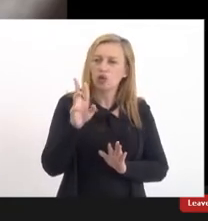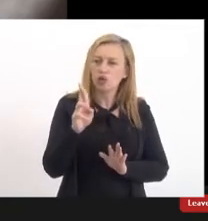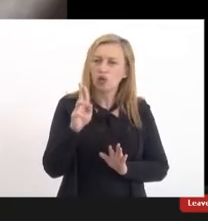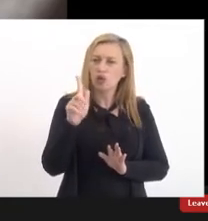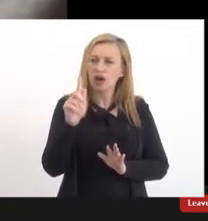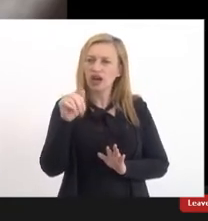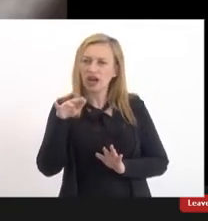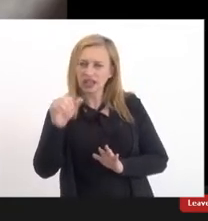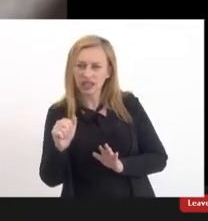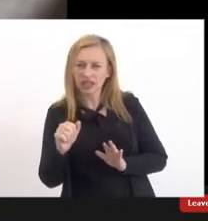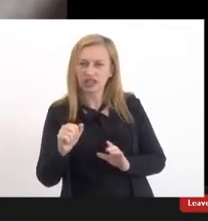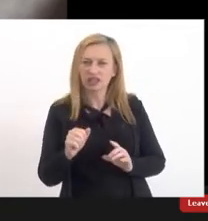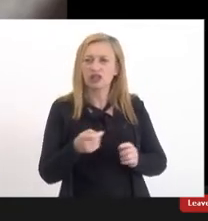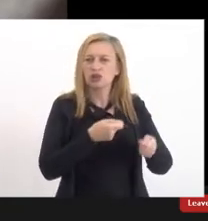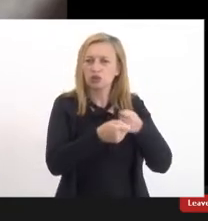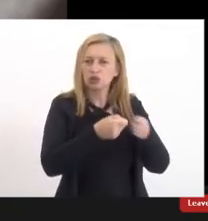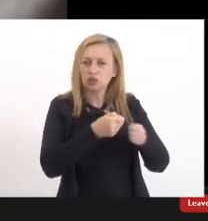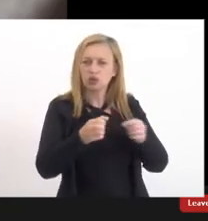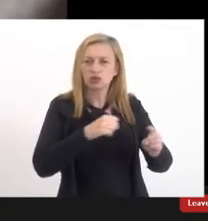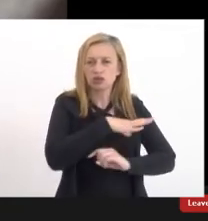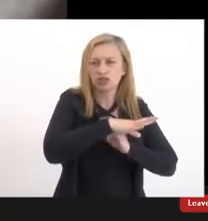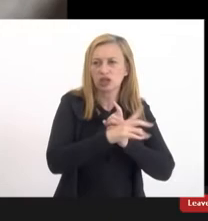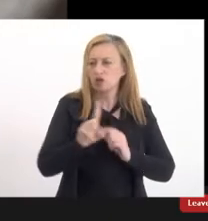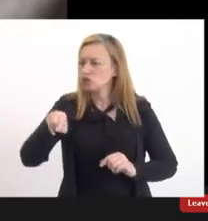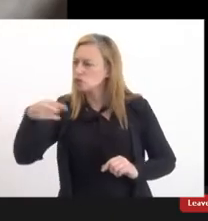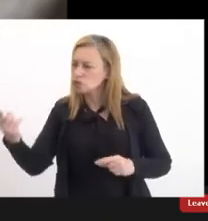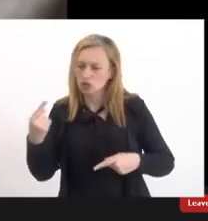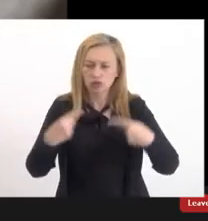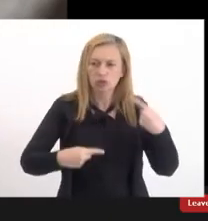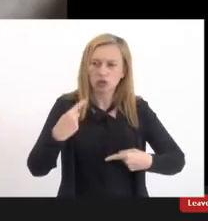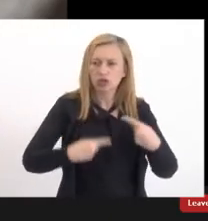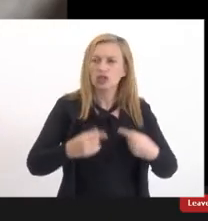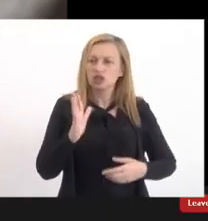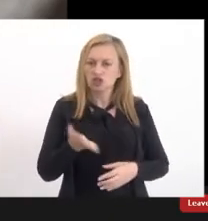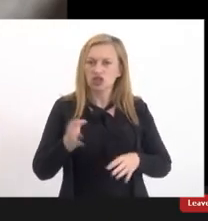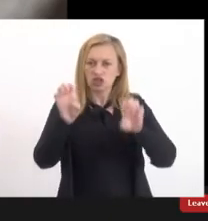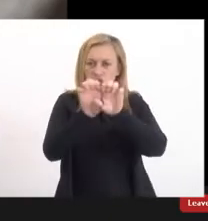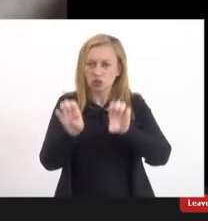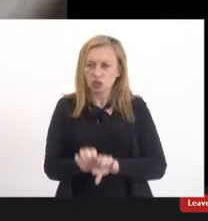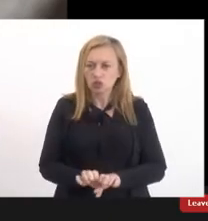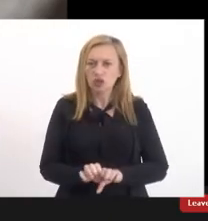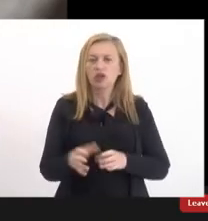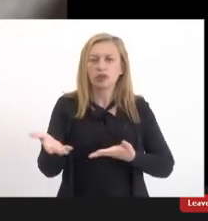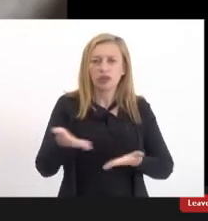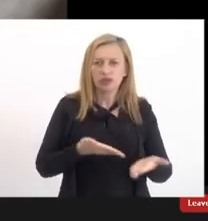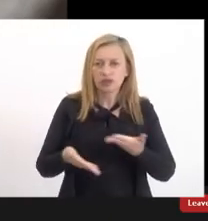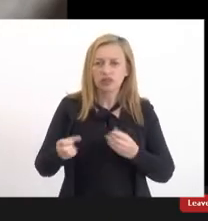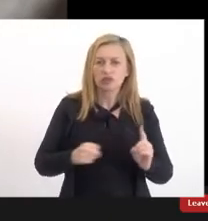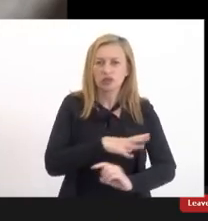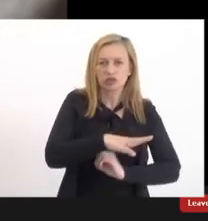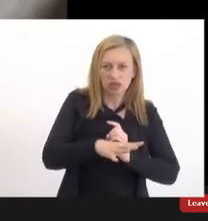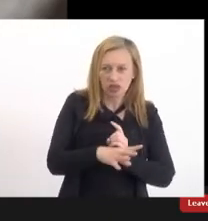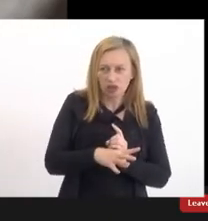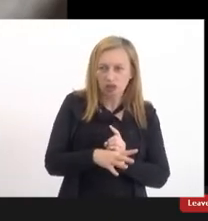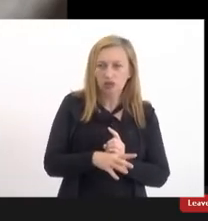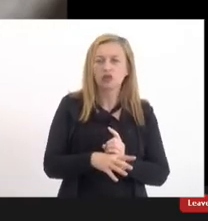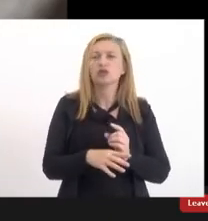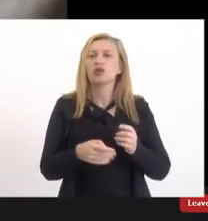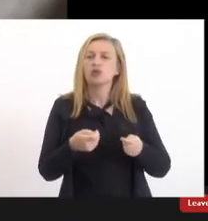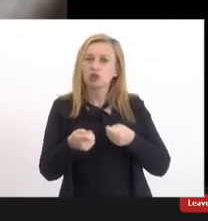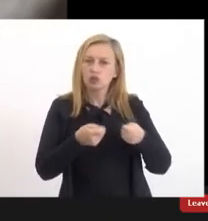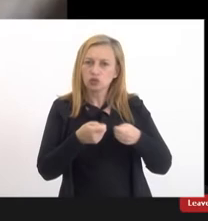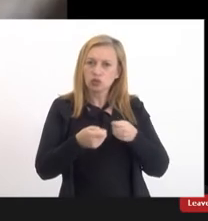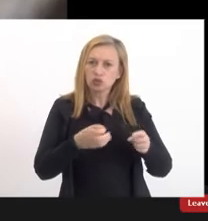muito do controle social e tantas outras políticas já estruturadas que falam da participação social constituída com controle